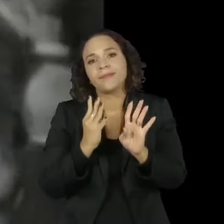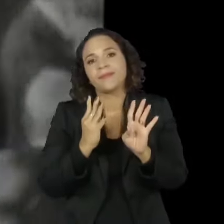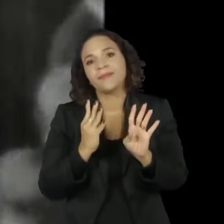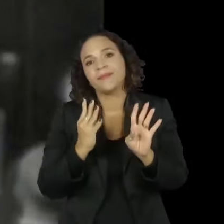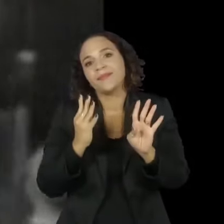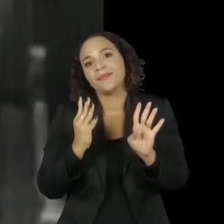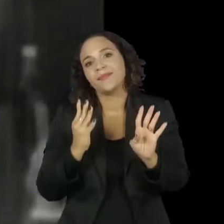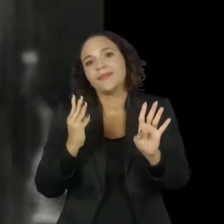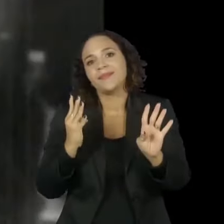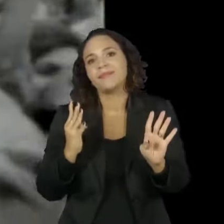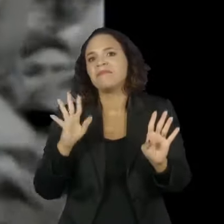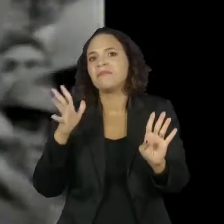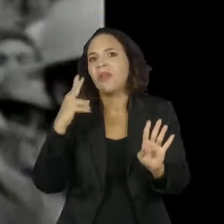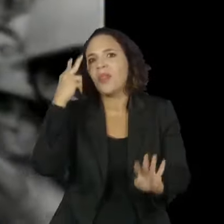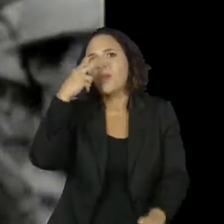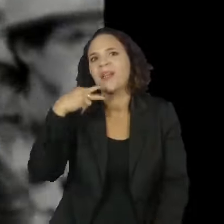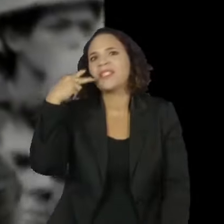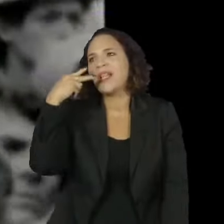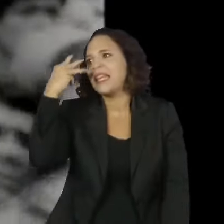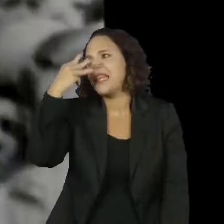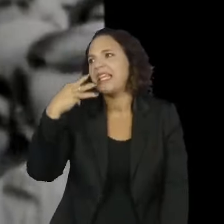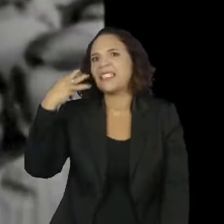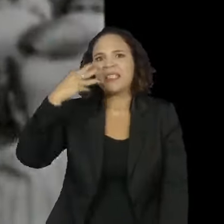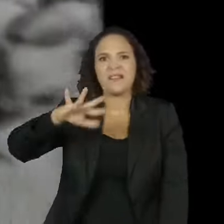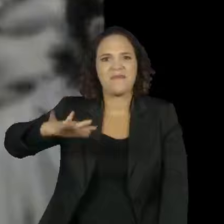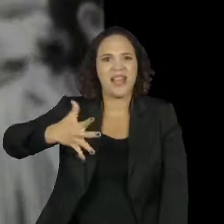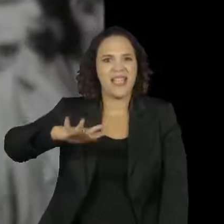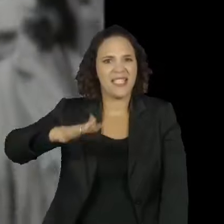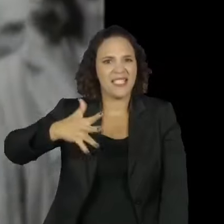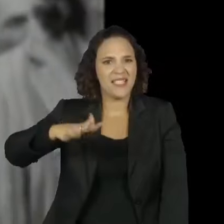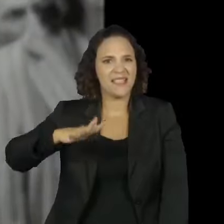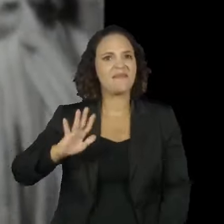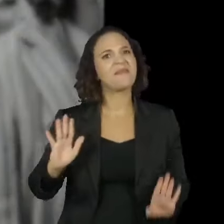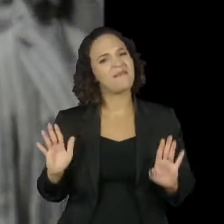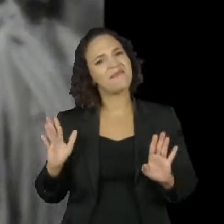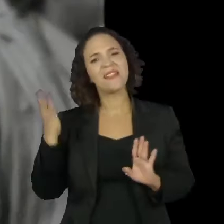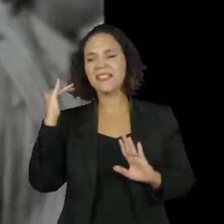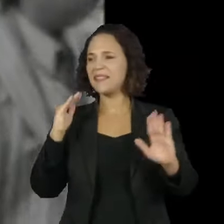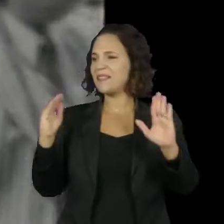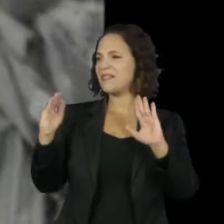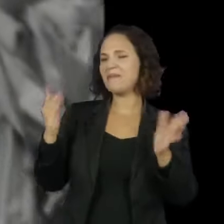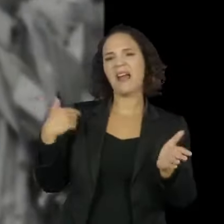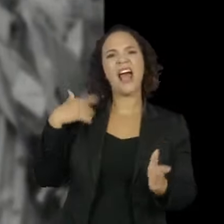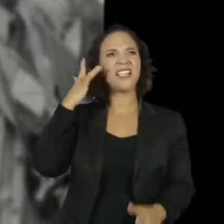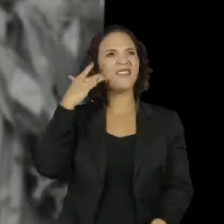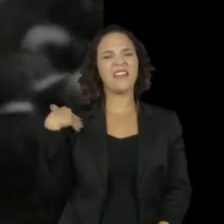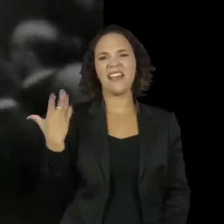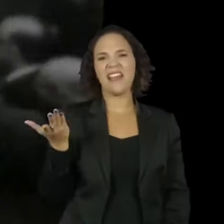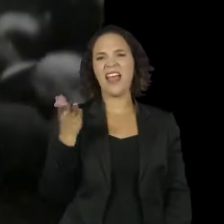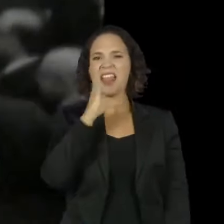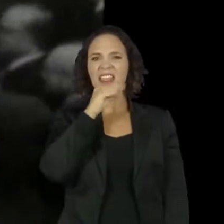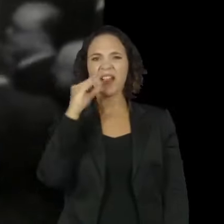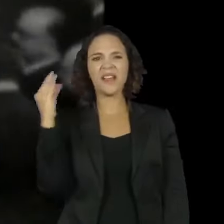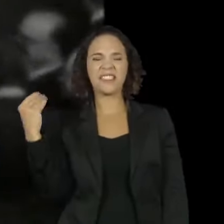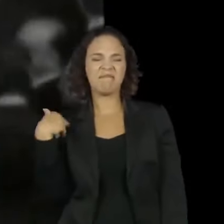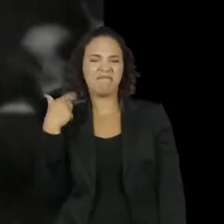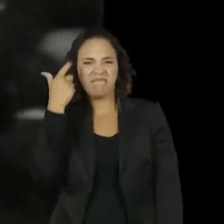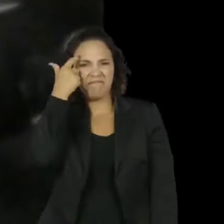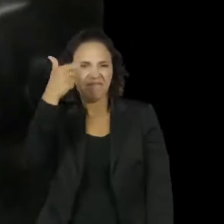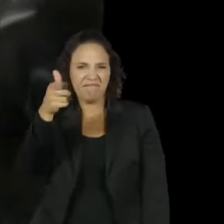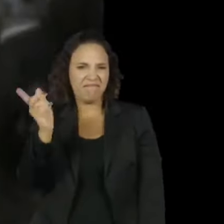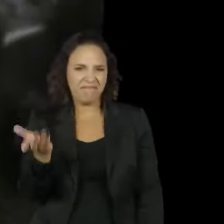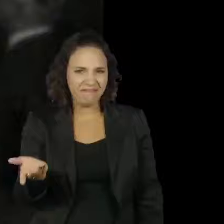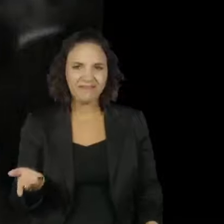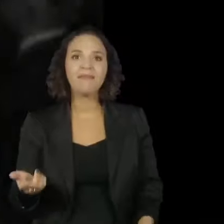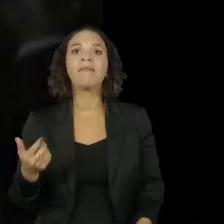fiquei umas duas, três horas na fila, mais ou menos. Na época, não sei, adolescente, você não liga muito para isso. Eu só